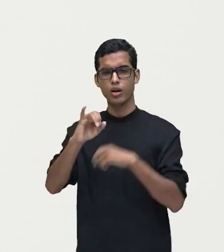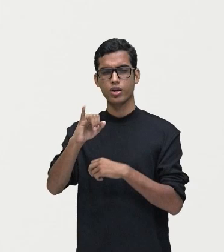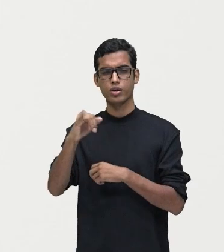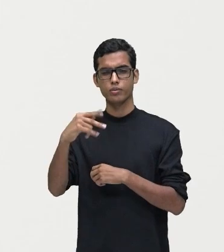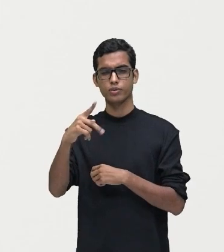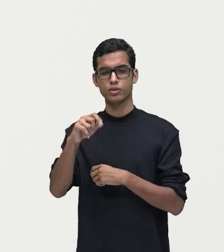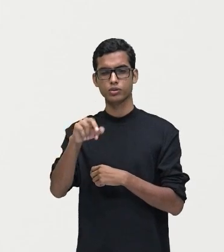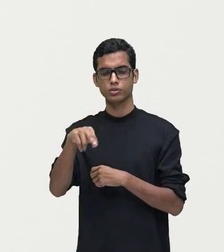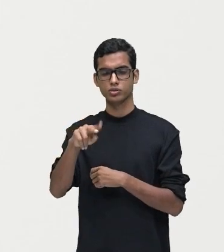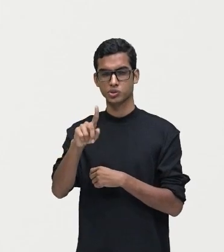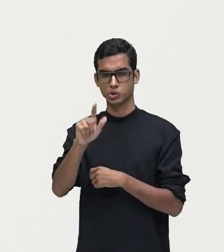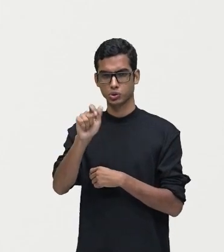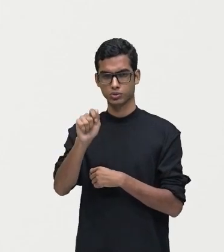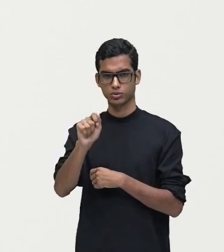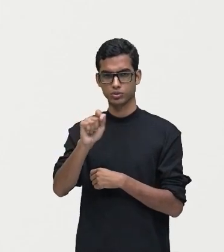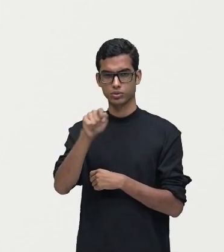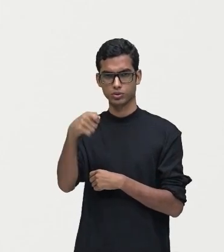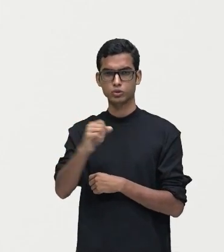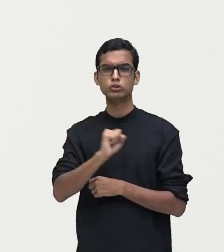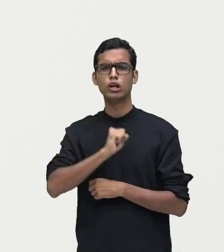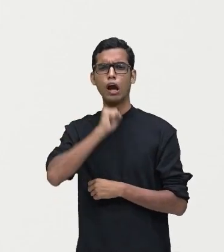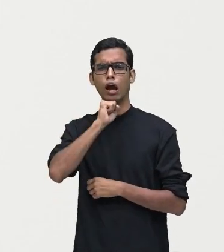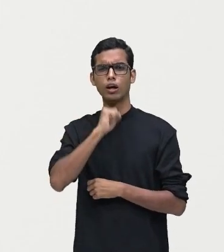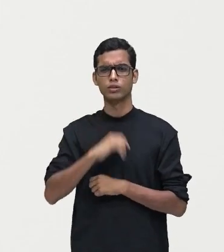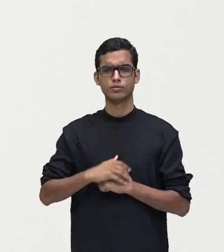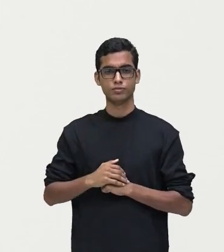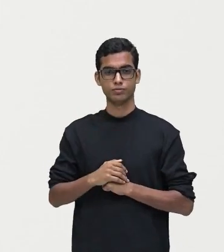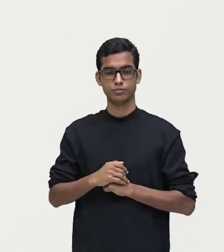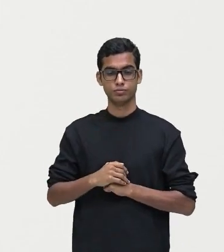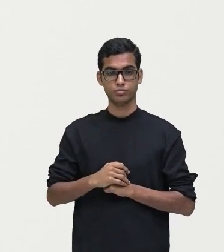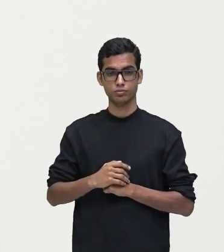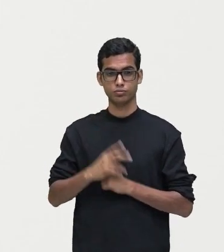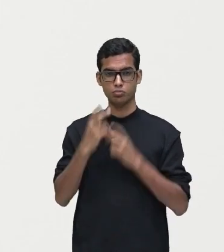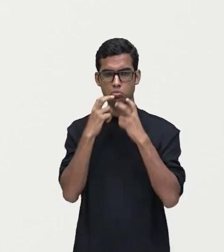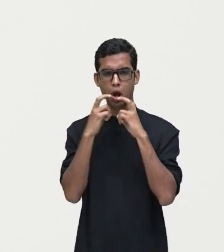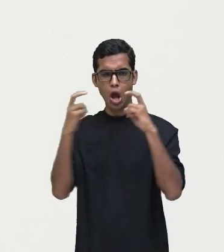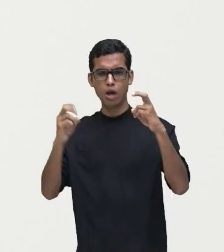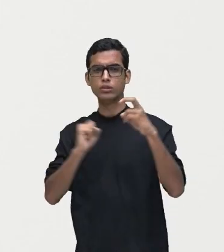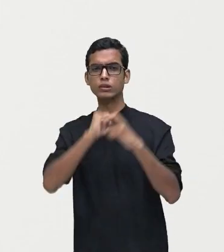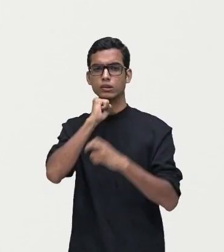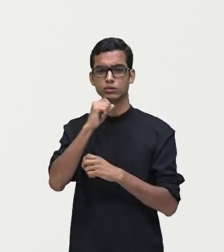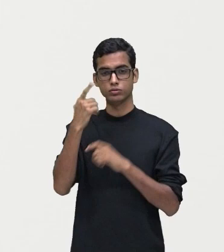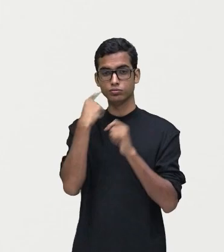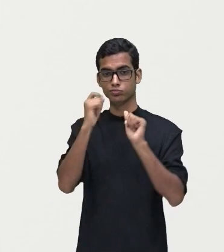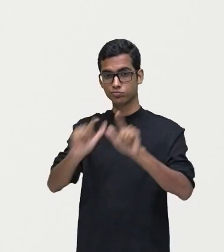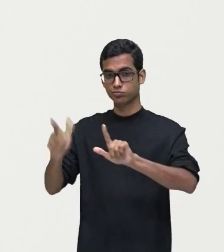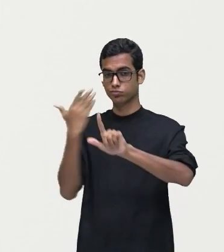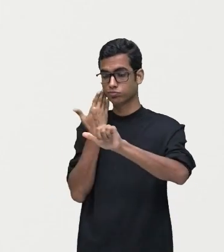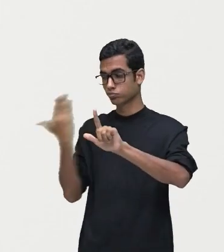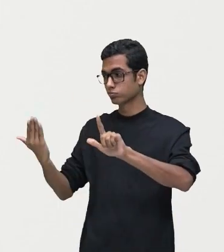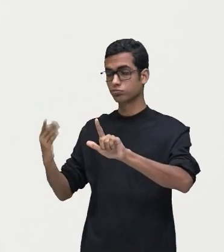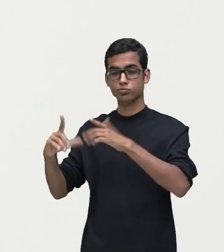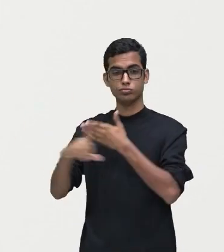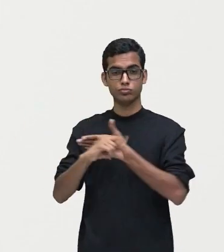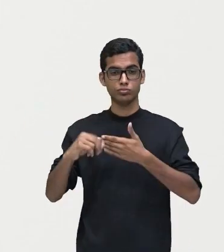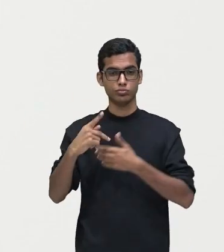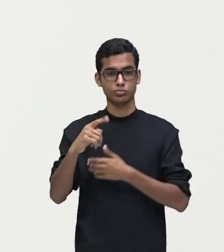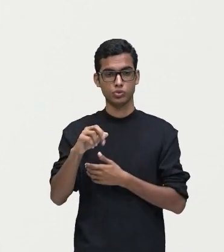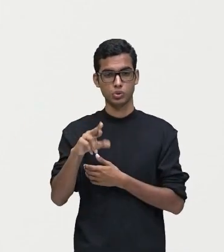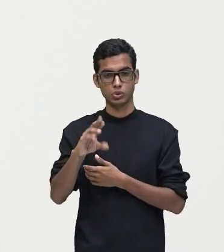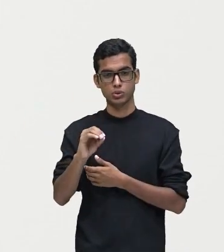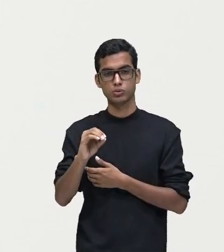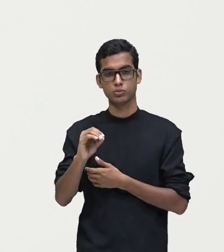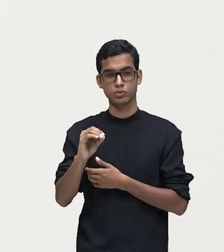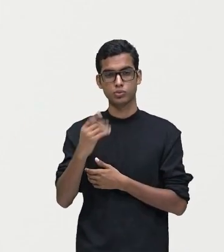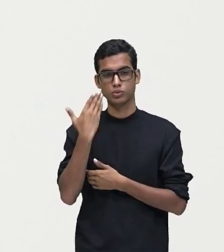todos conhecem o famoso quadro, o Grito do Ipiranga de Pedro Américo, certo? Na ocasião nele retratada,